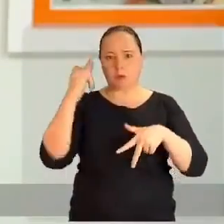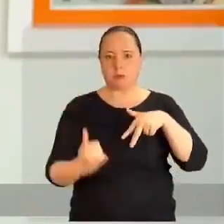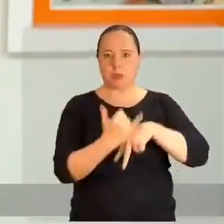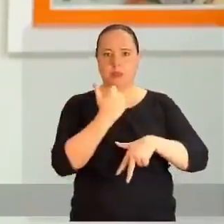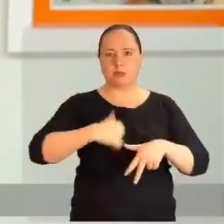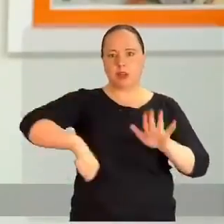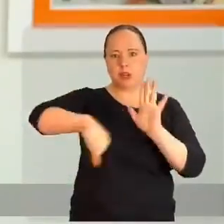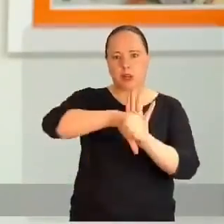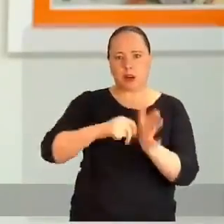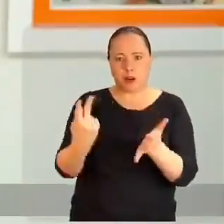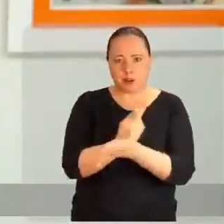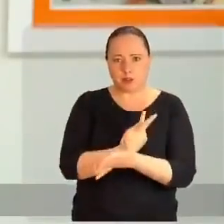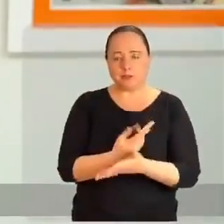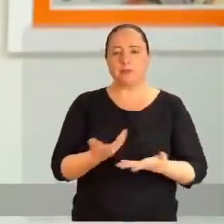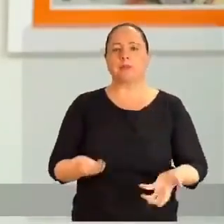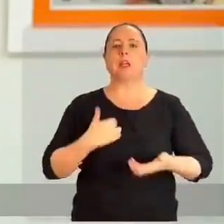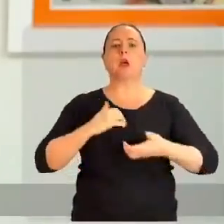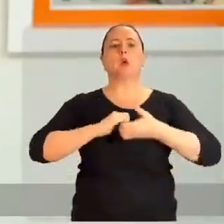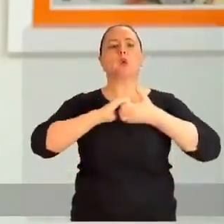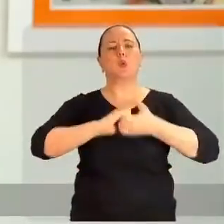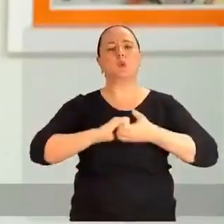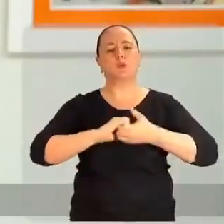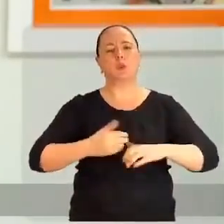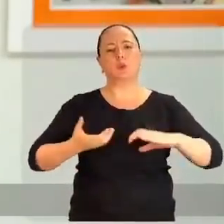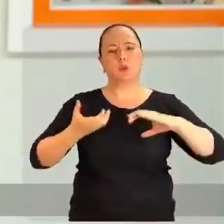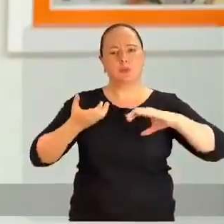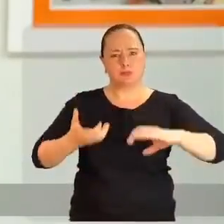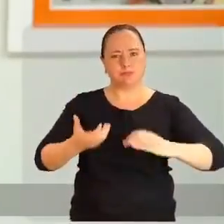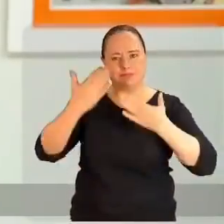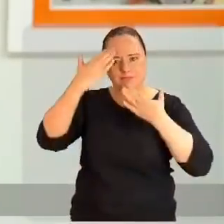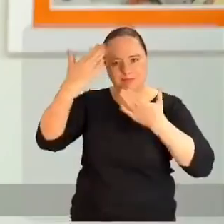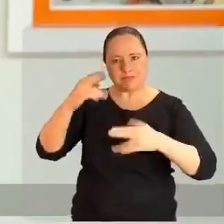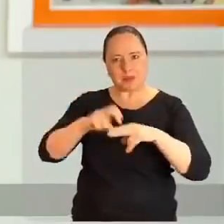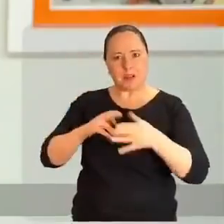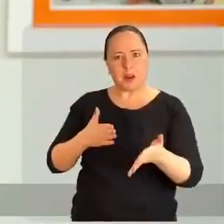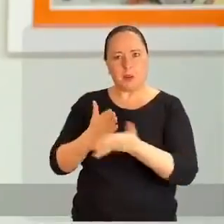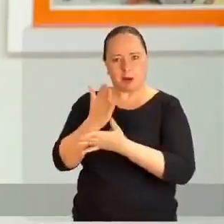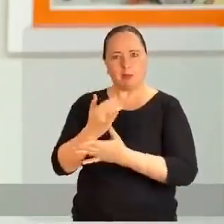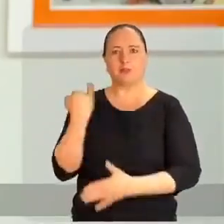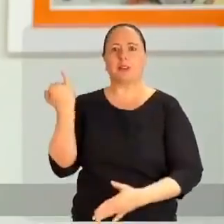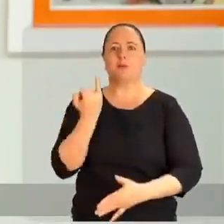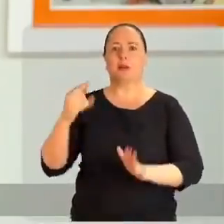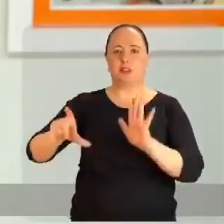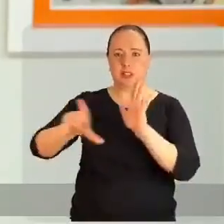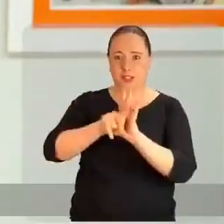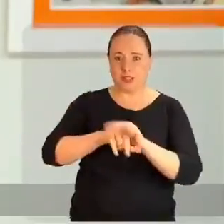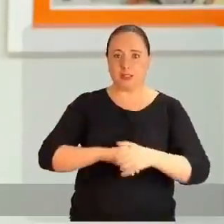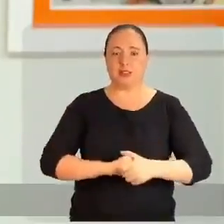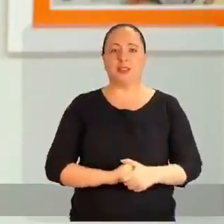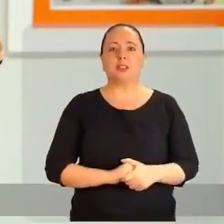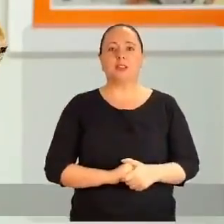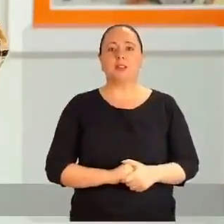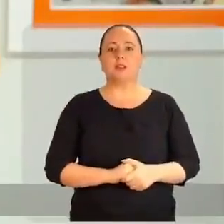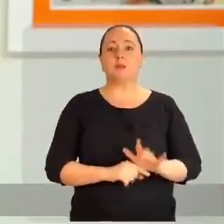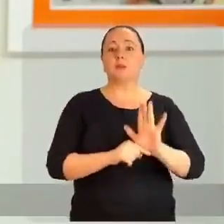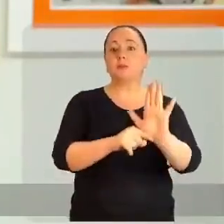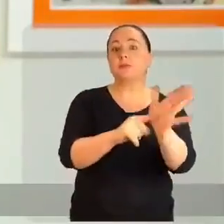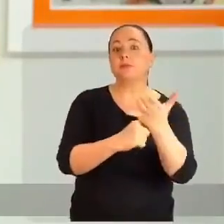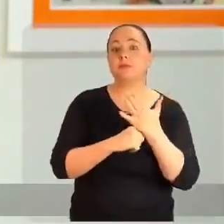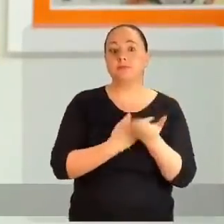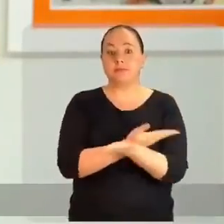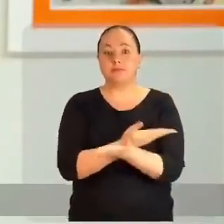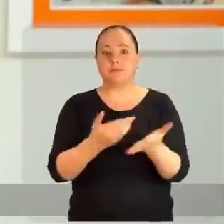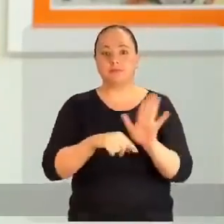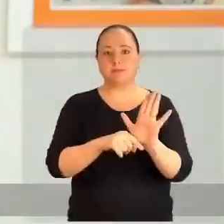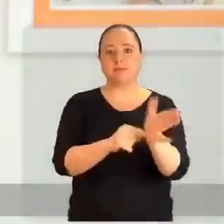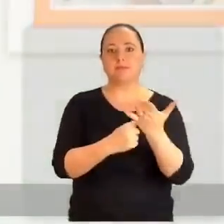das vítimas de crimes. Cumprimento o Congresso Nacional pela aprovação dessa importante lei. É todo